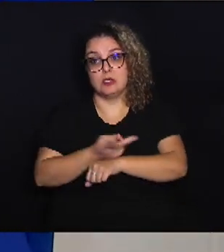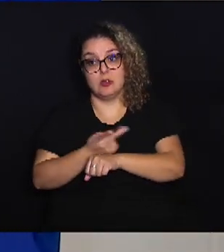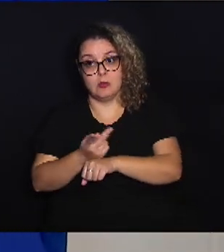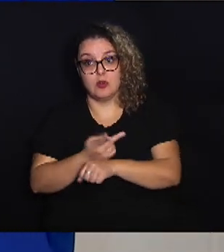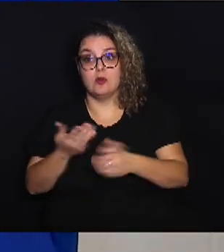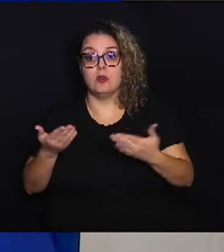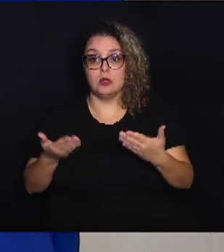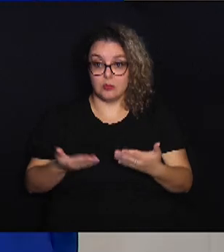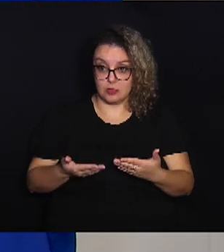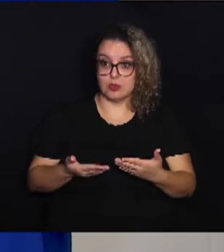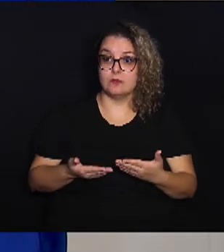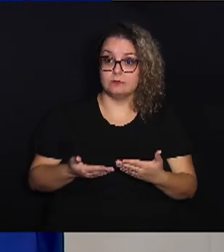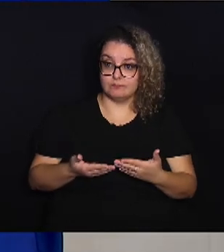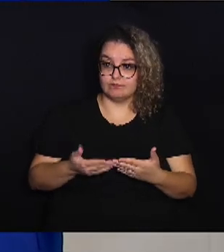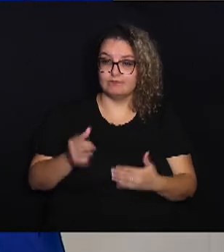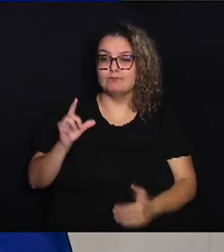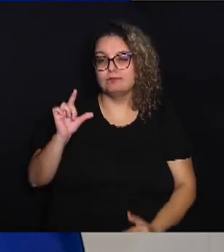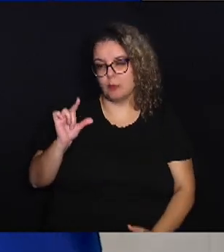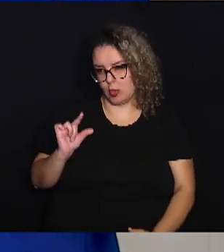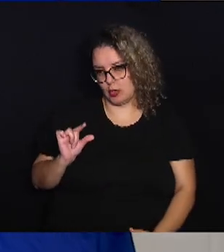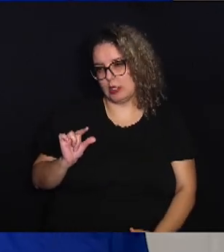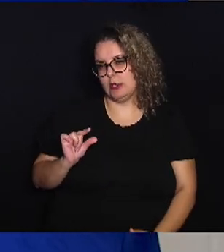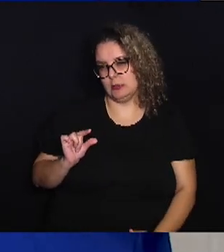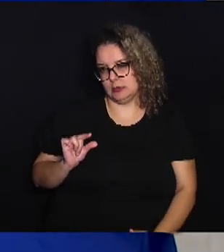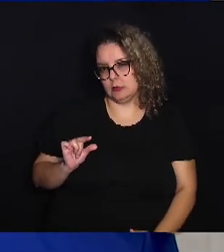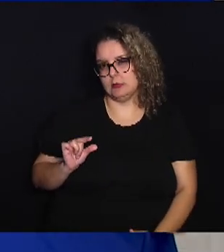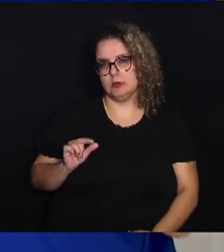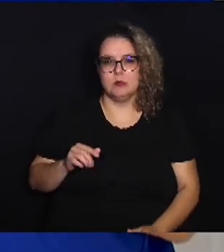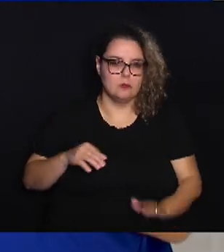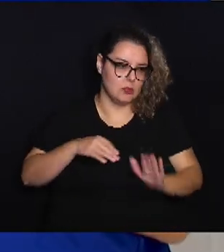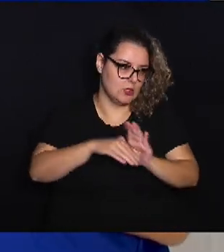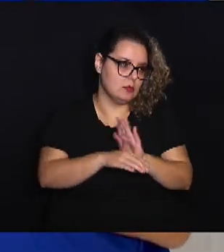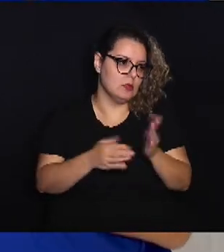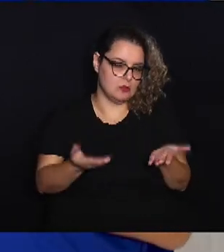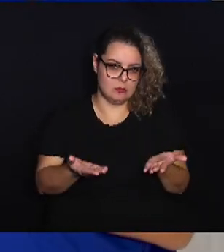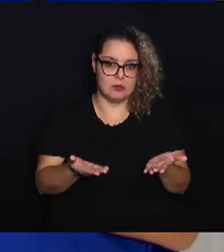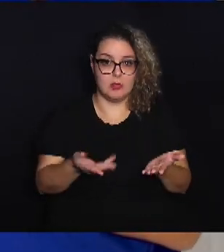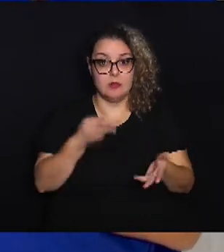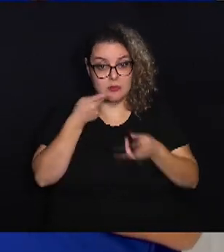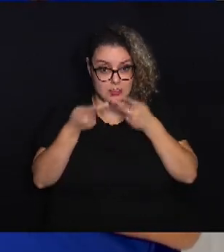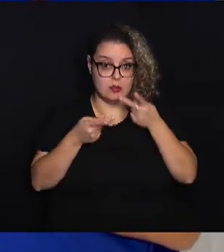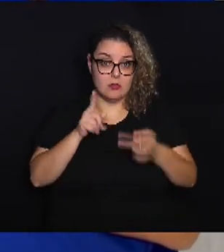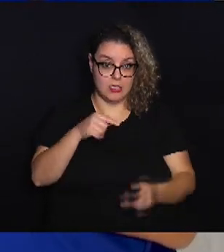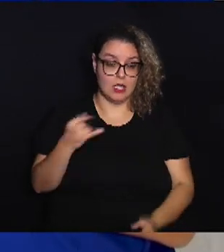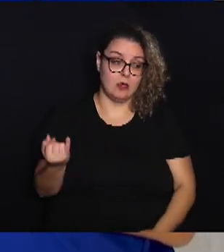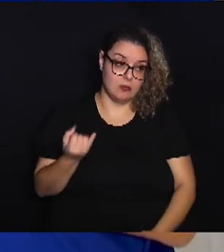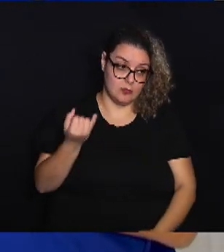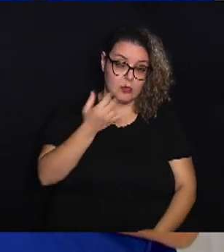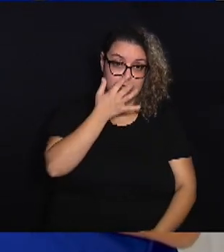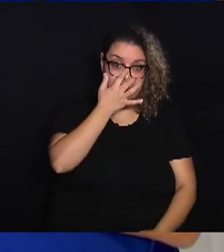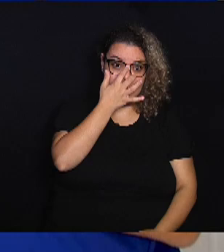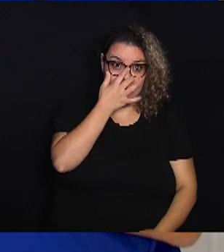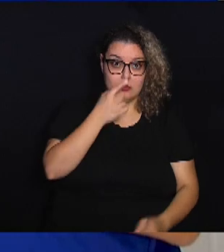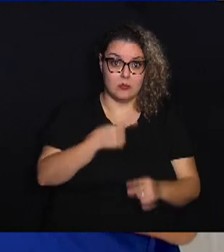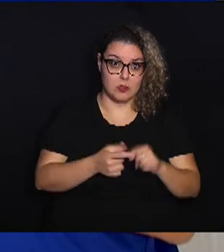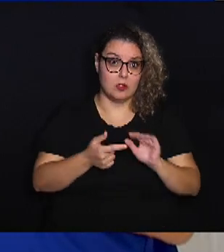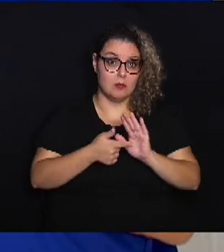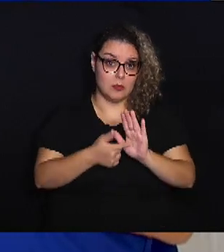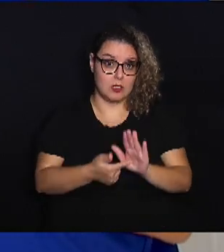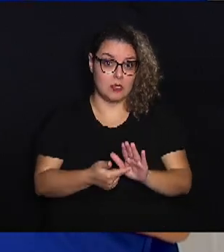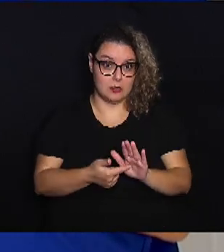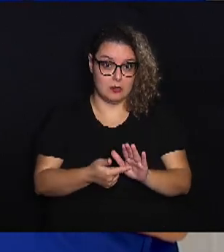ela está, deu uma caída. Está indo. Bom, isso que você está falando é super importante porque mostra que